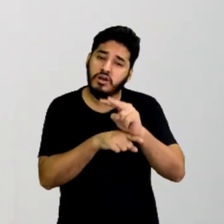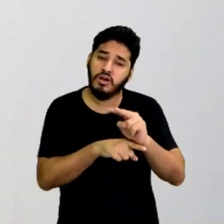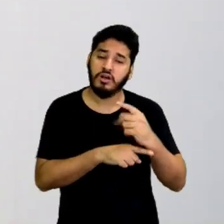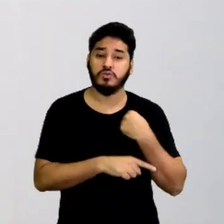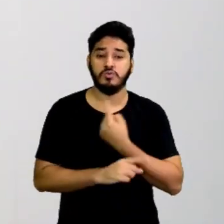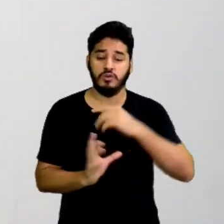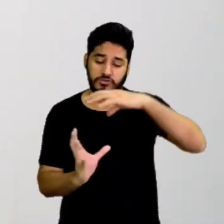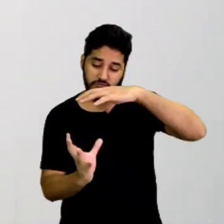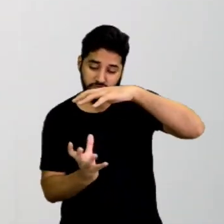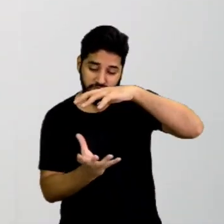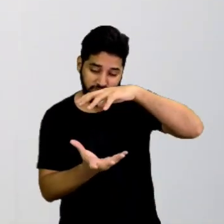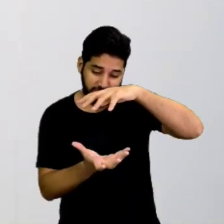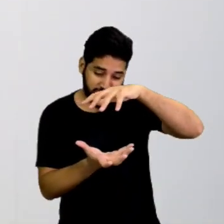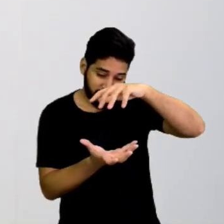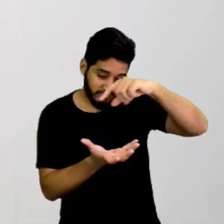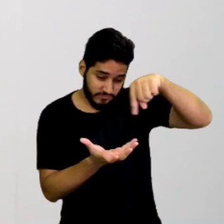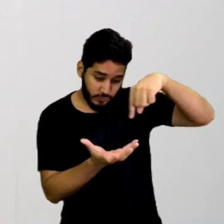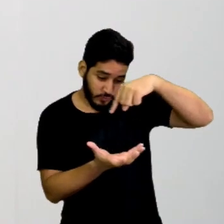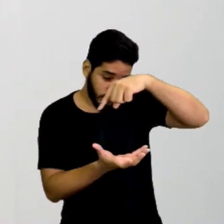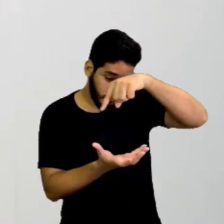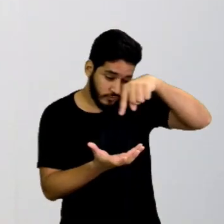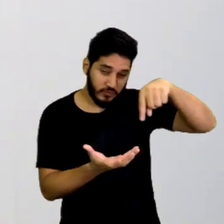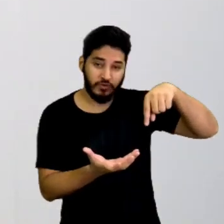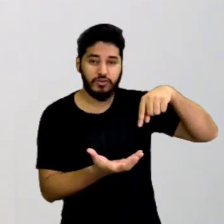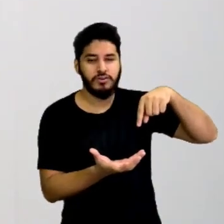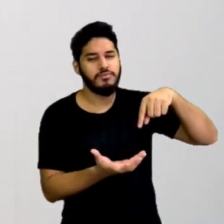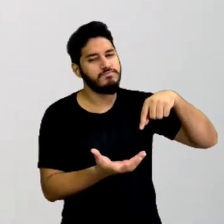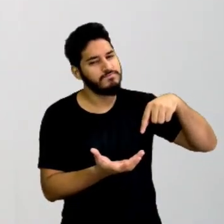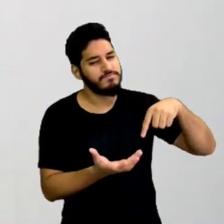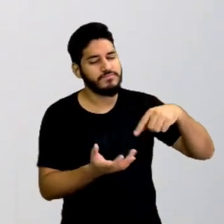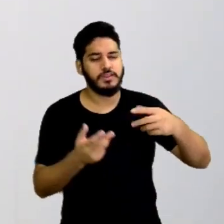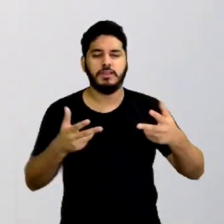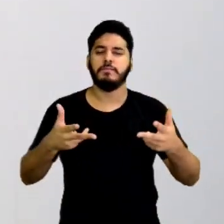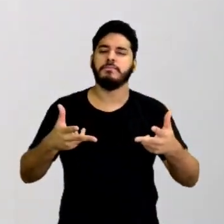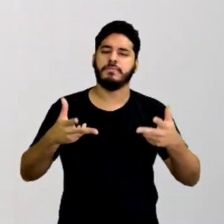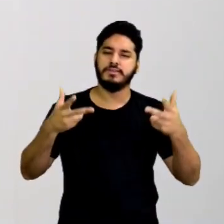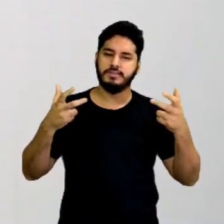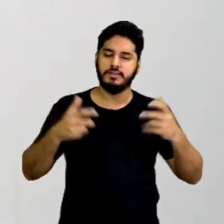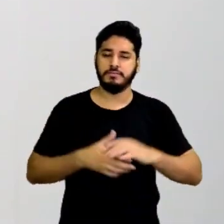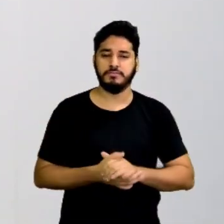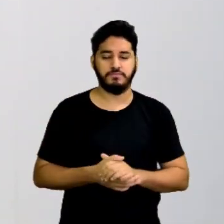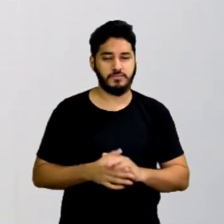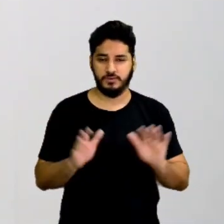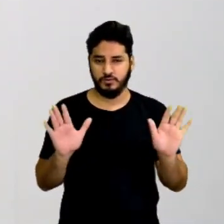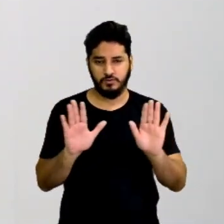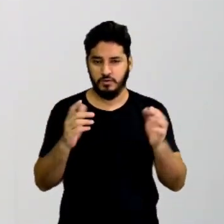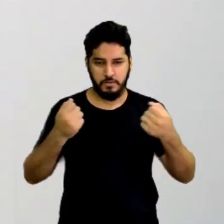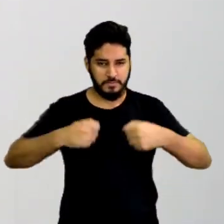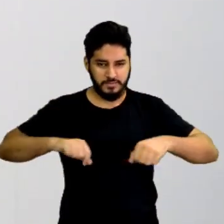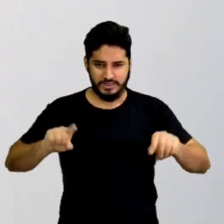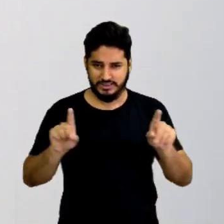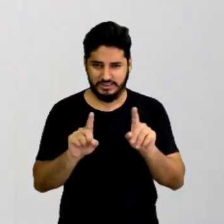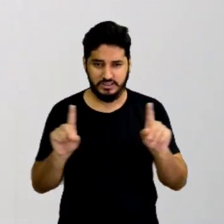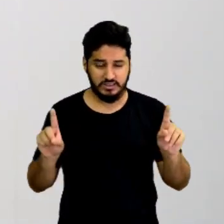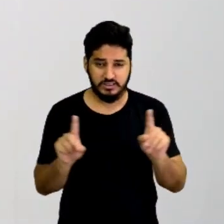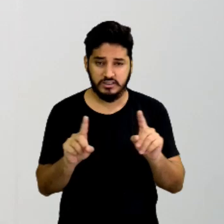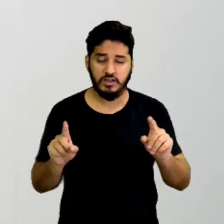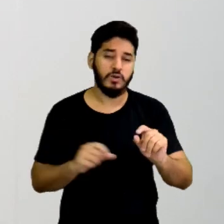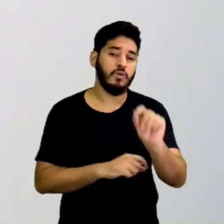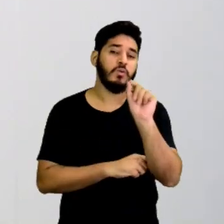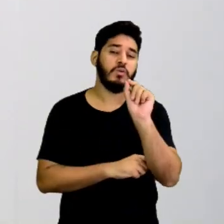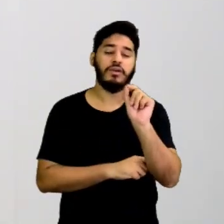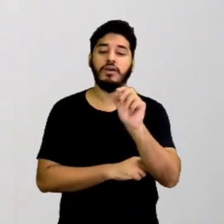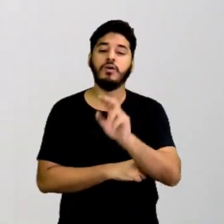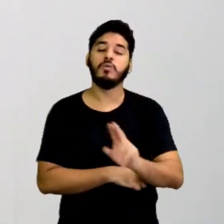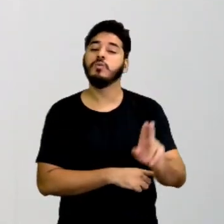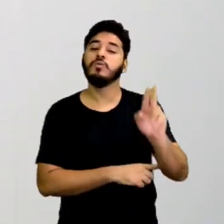globo terrestre. E percebem, né? Que não foi necessário, nessa tirinha, fazer